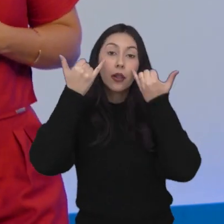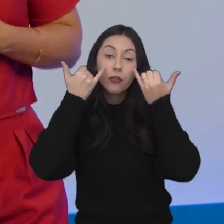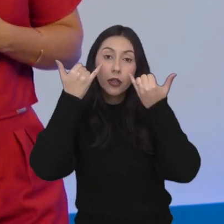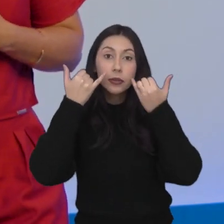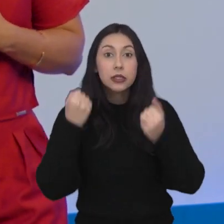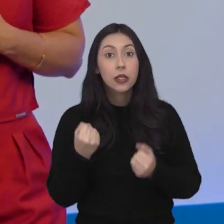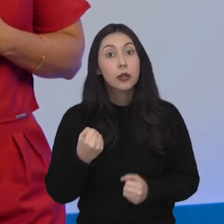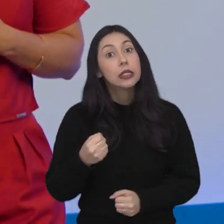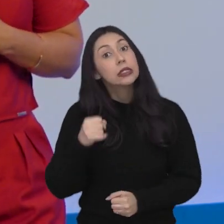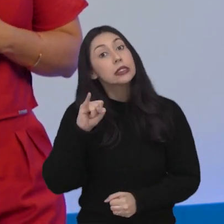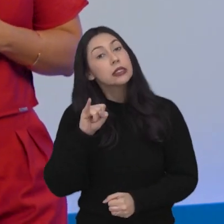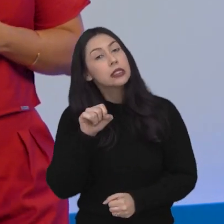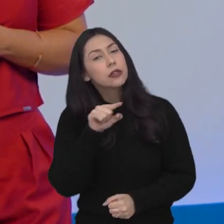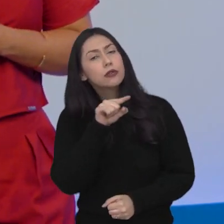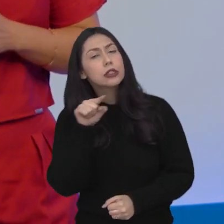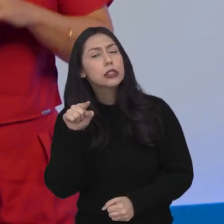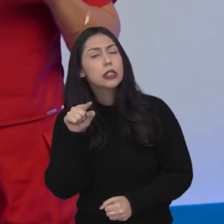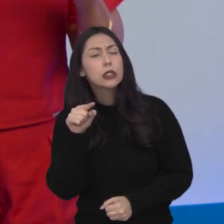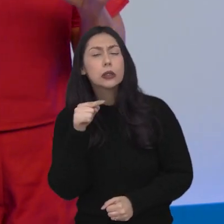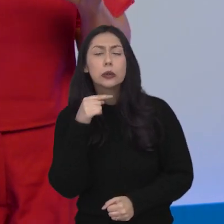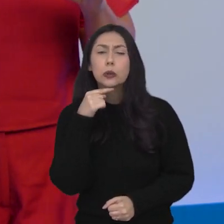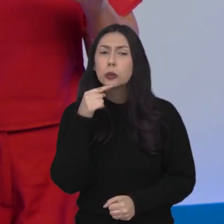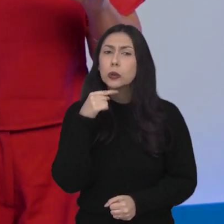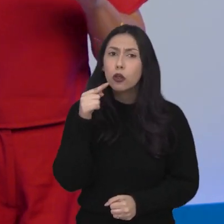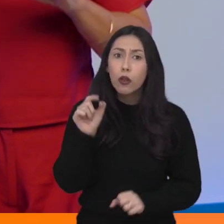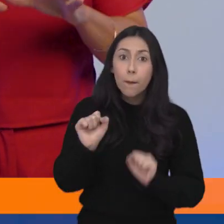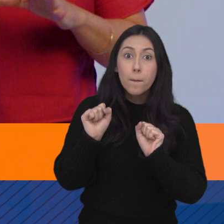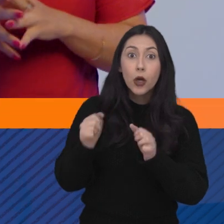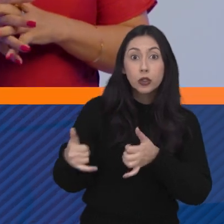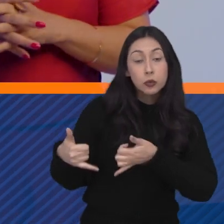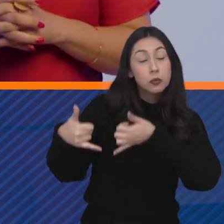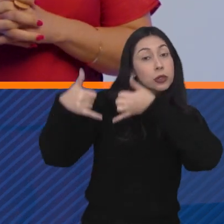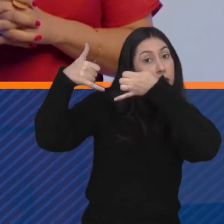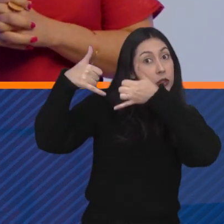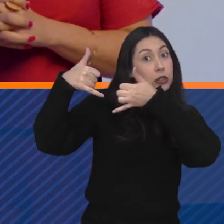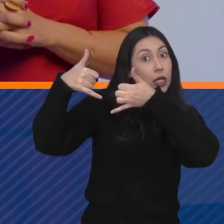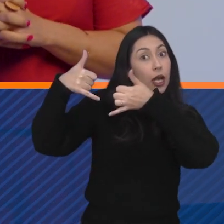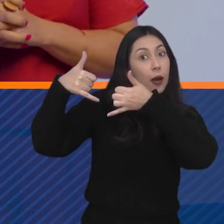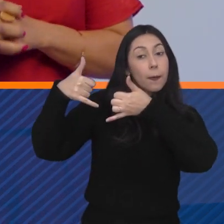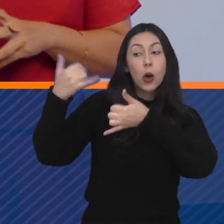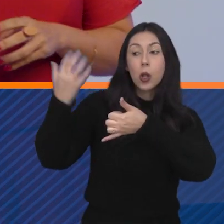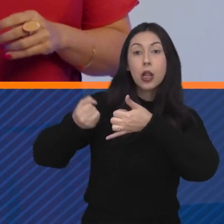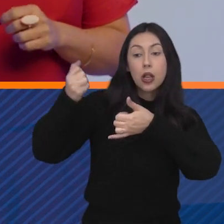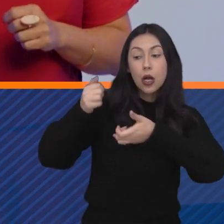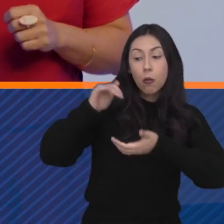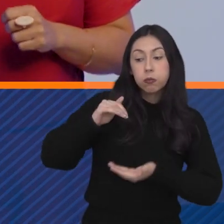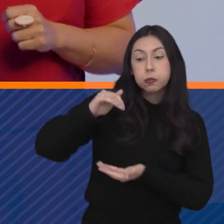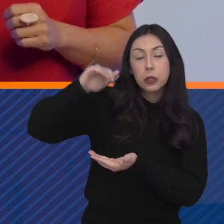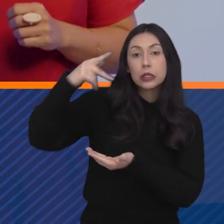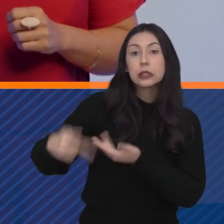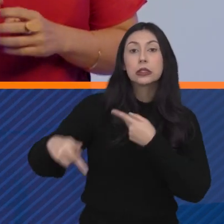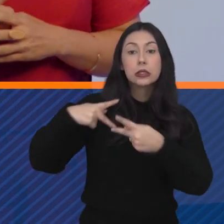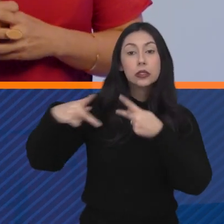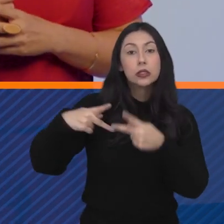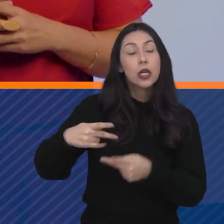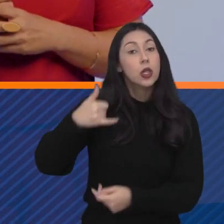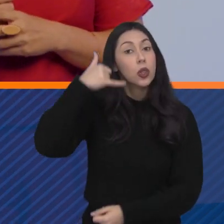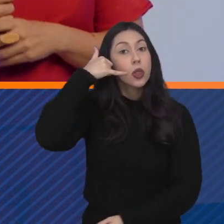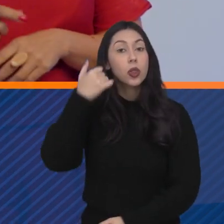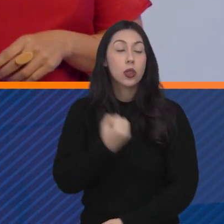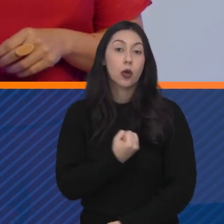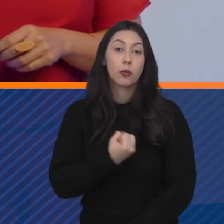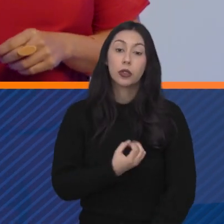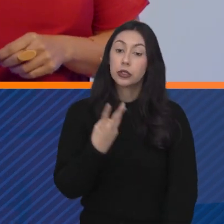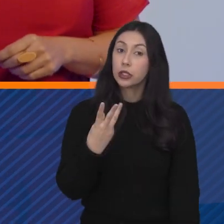informações e, olha, se você ficou com alguma dúvida, pode entrar em contato com o Banco de Leite de São José dos Campos pelo